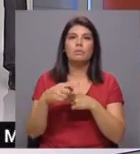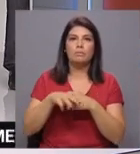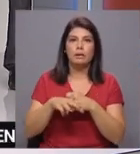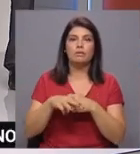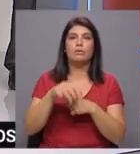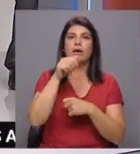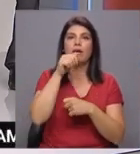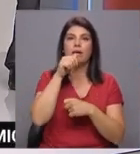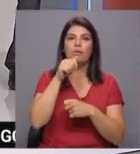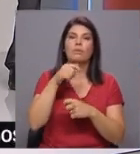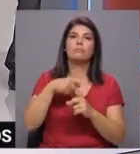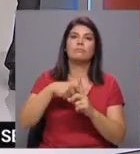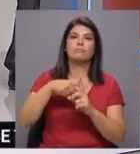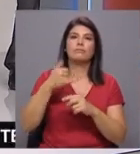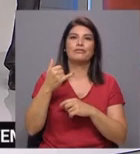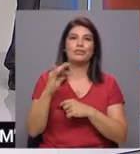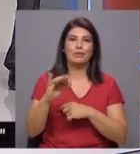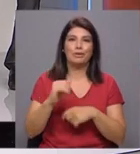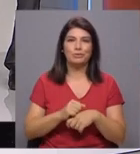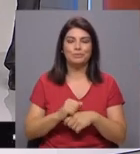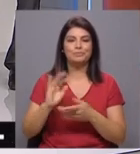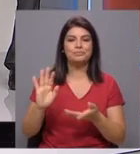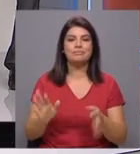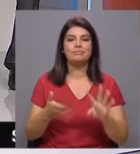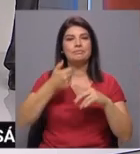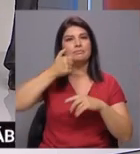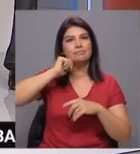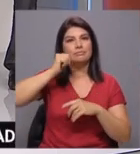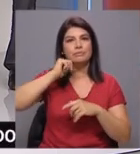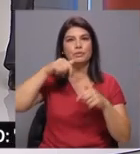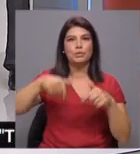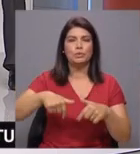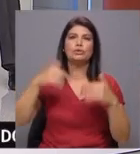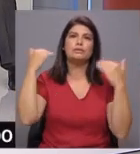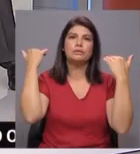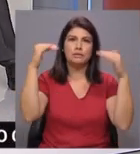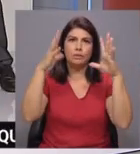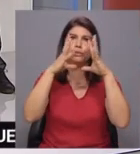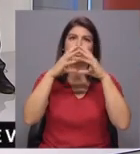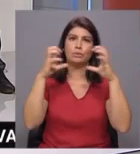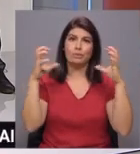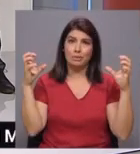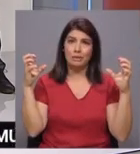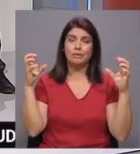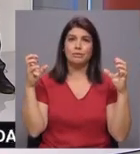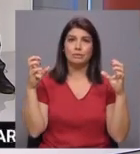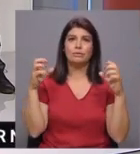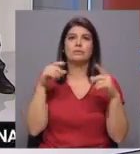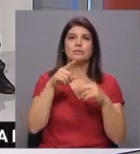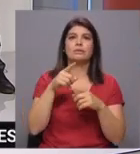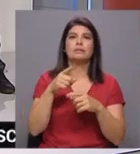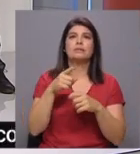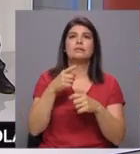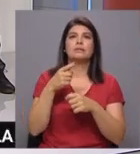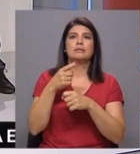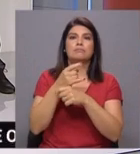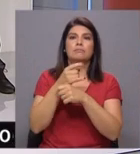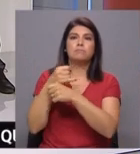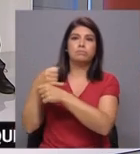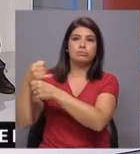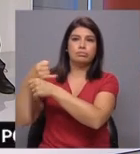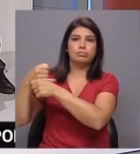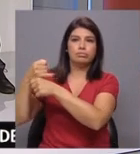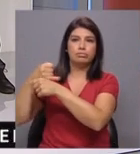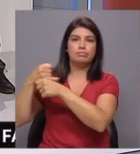24 graus. Para o arquipélago dos Açores, um dia de período de céu muito nublado, mesmo encoberto no grupo ocidental, aí estão previstos